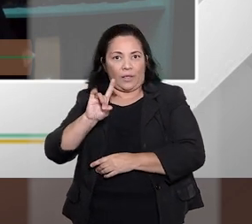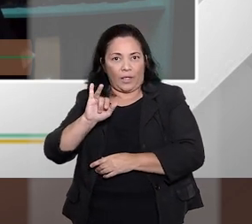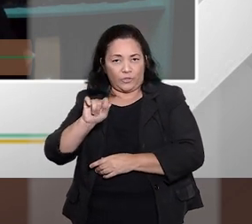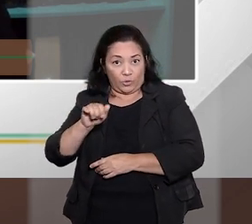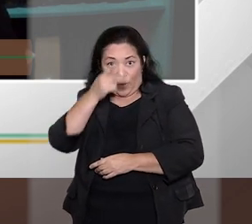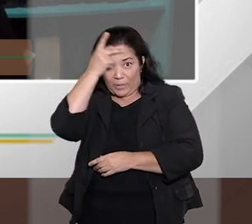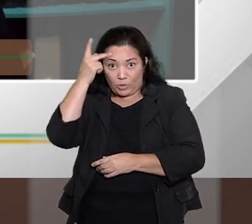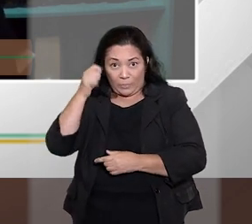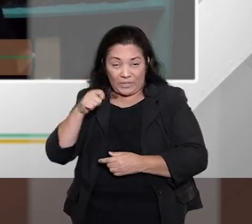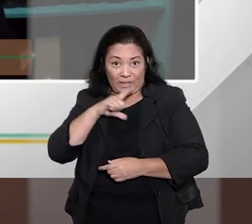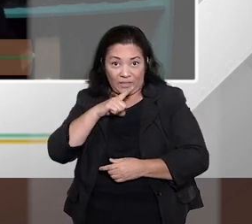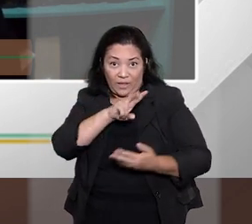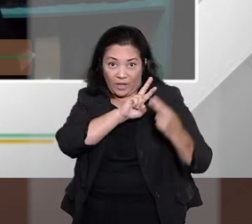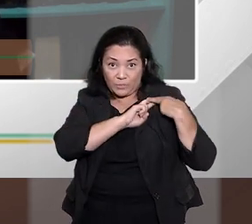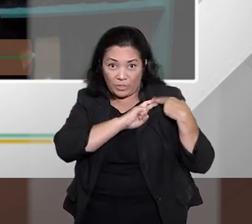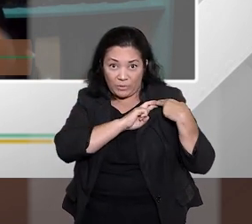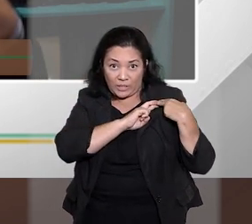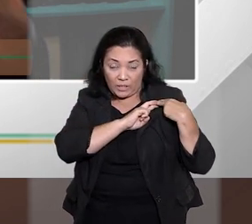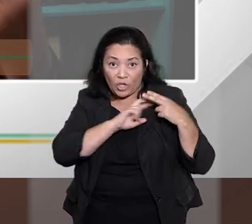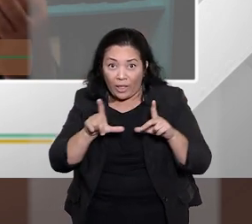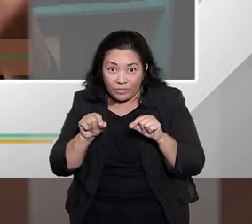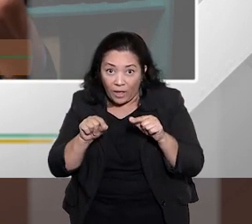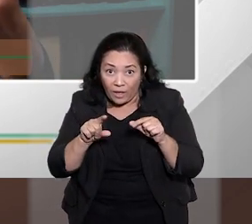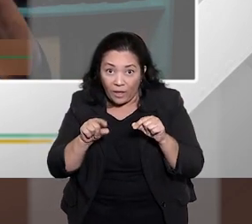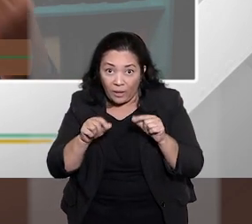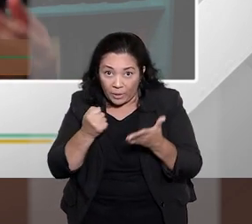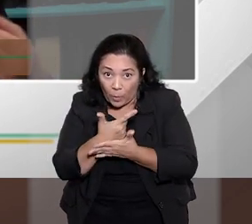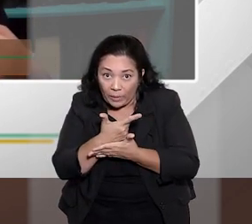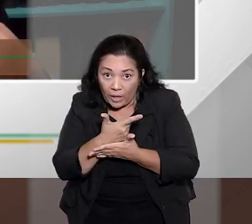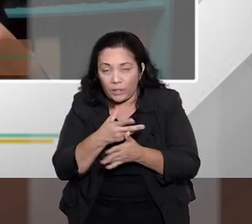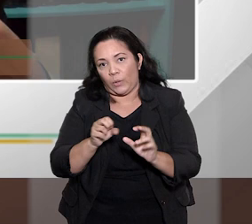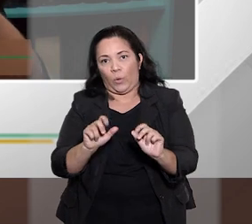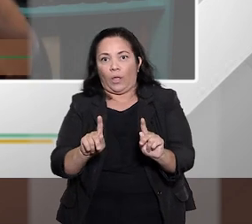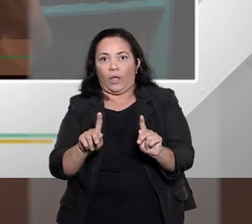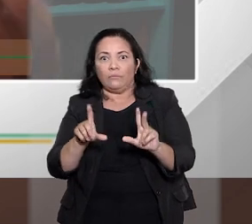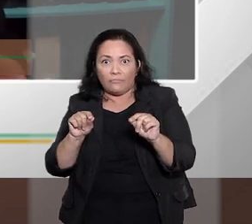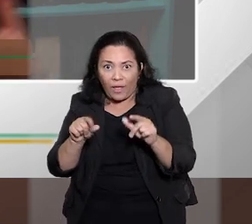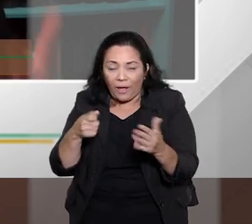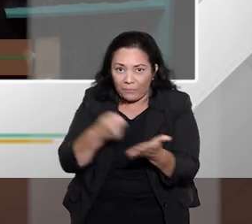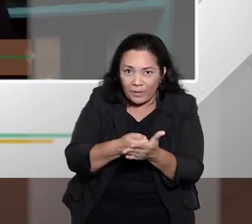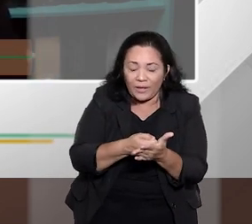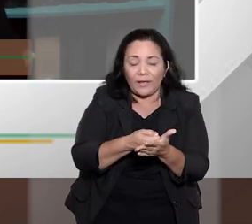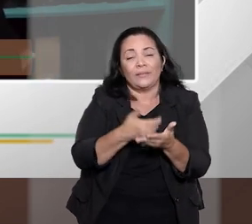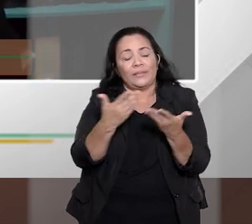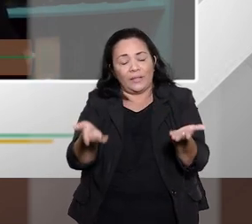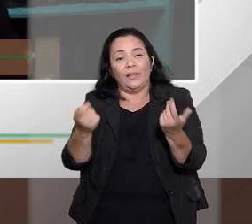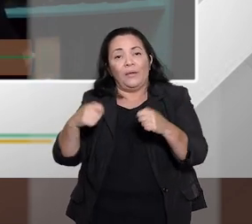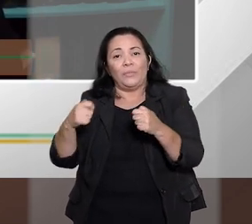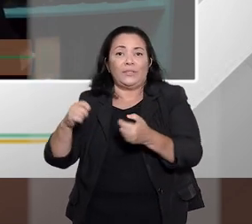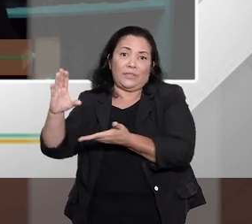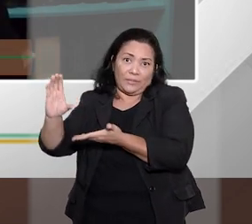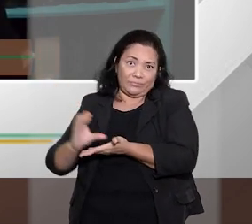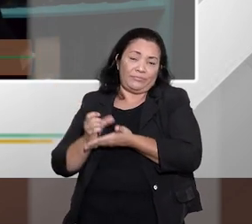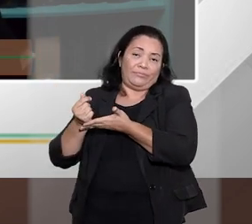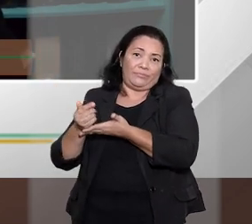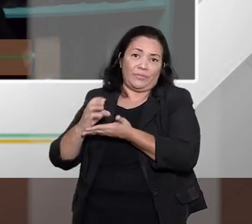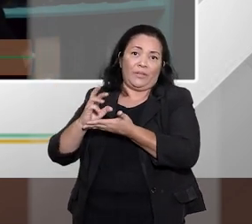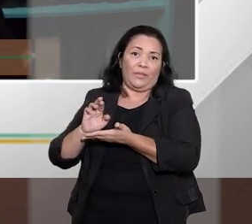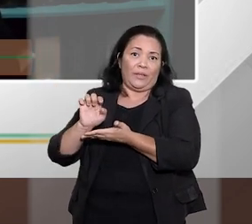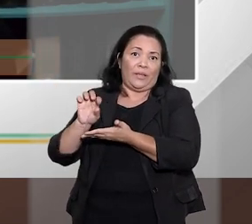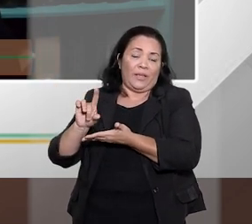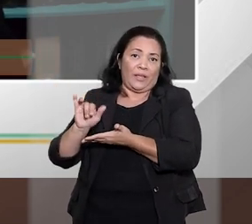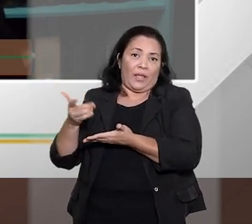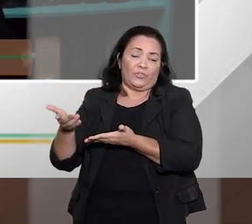importantíssima, fundamental, porque ela quebra o paradigma de concessão de crédito, que é